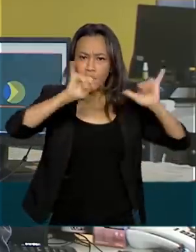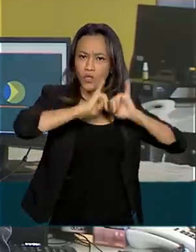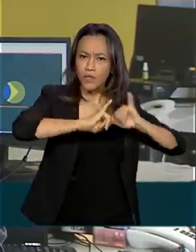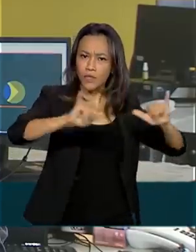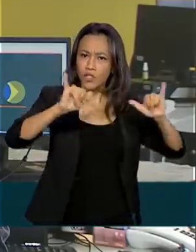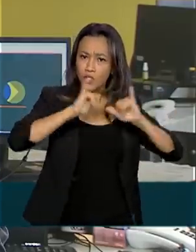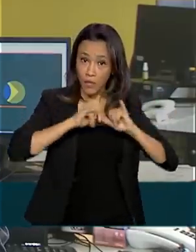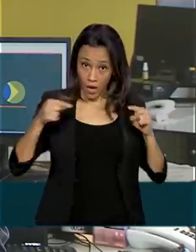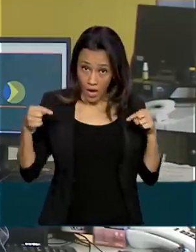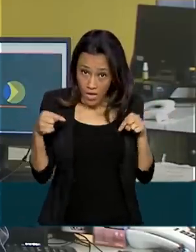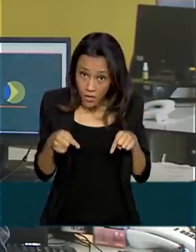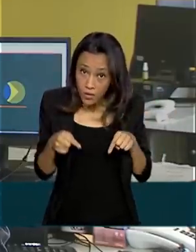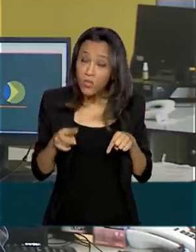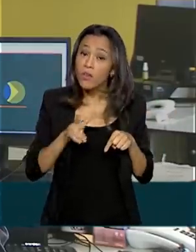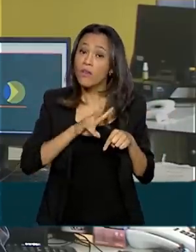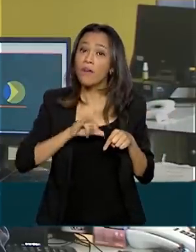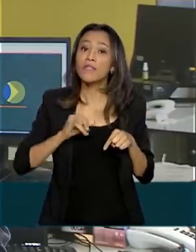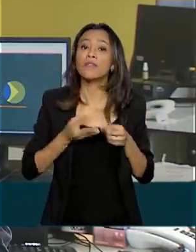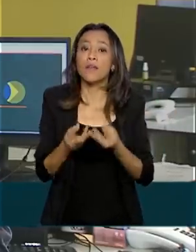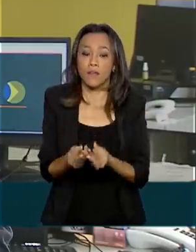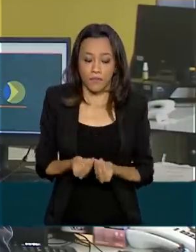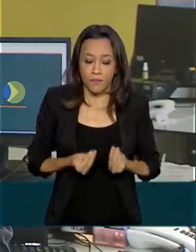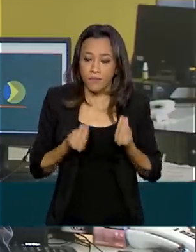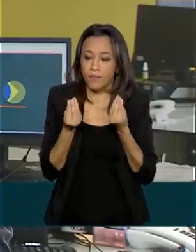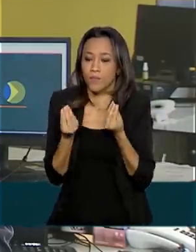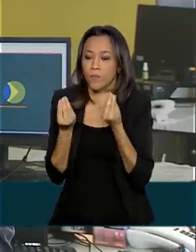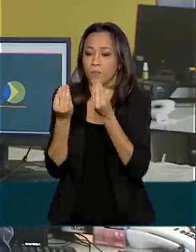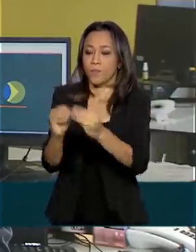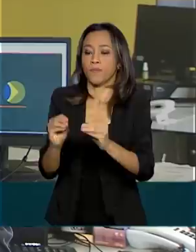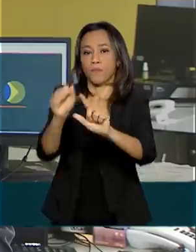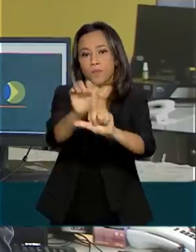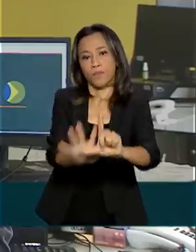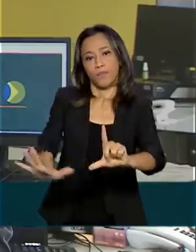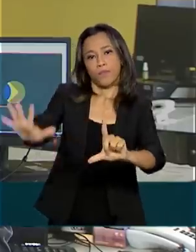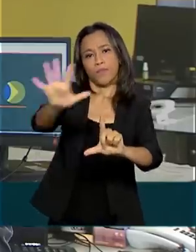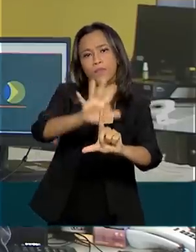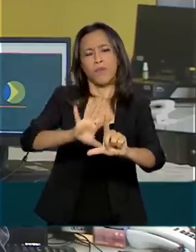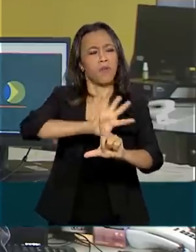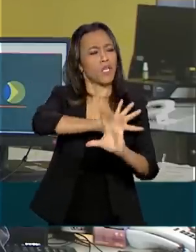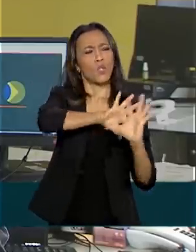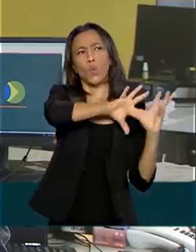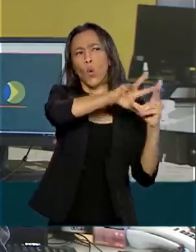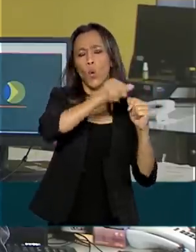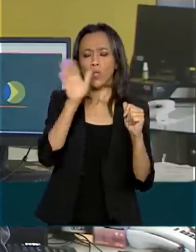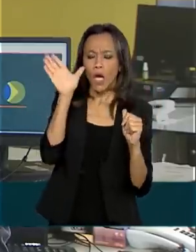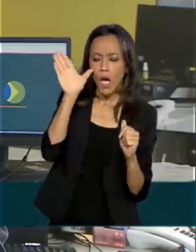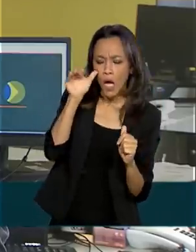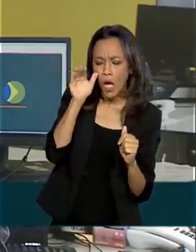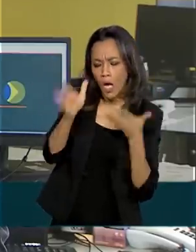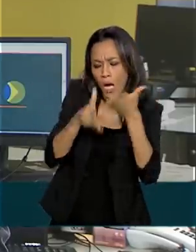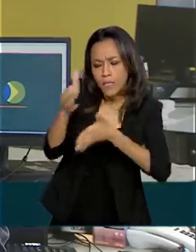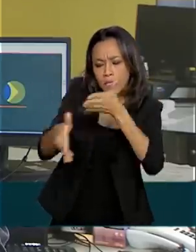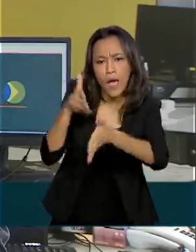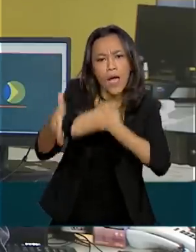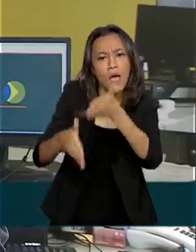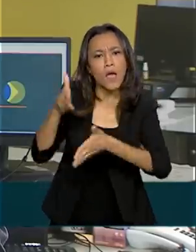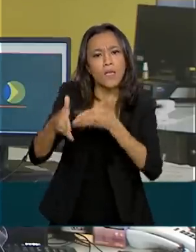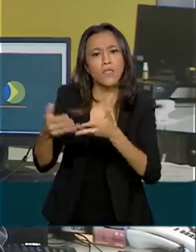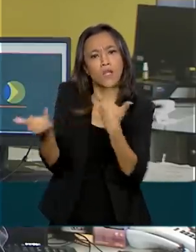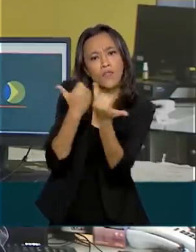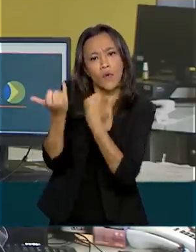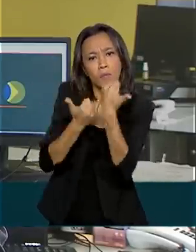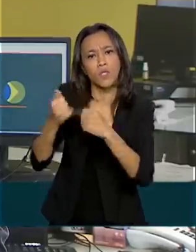passarão a ser entregues em plataforma online, para que toda a população realmente tenha acesso às